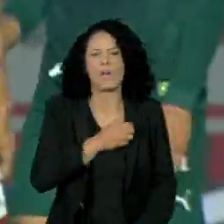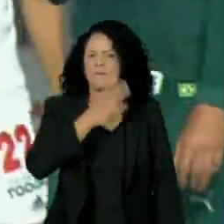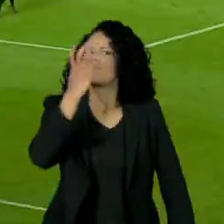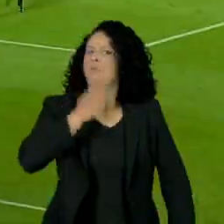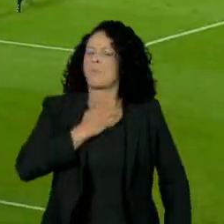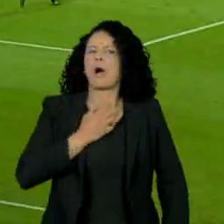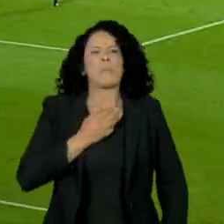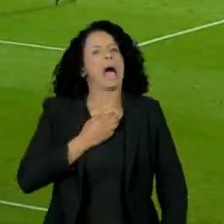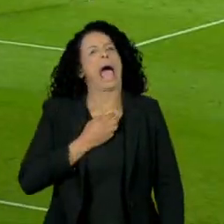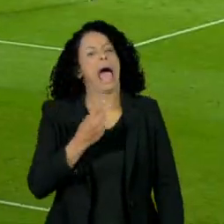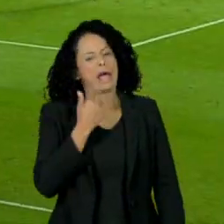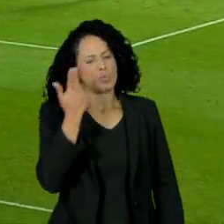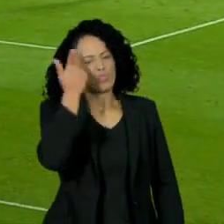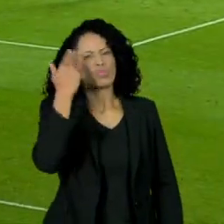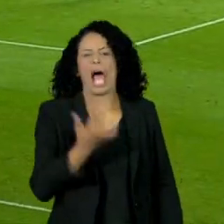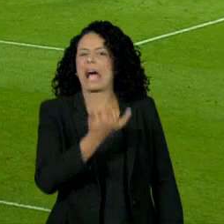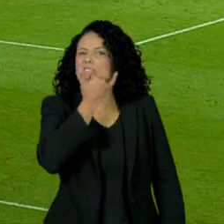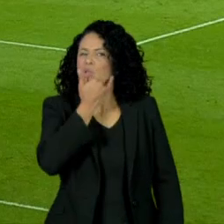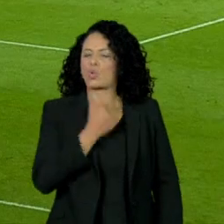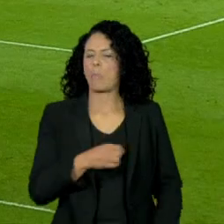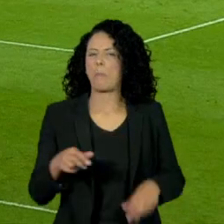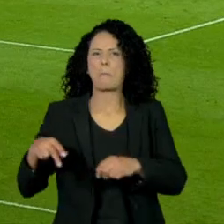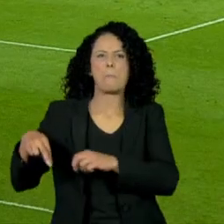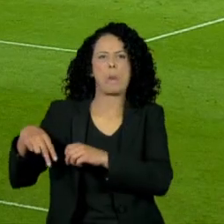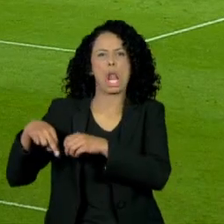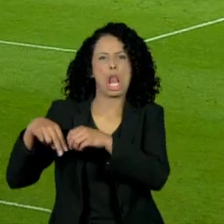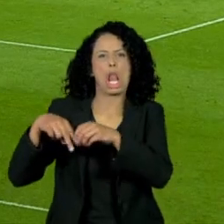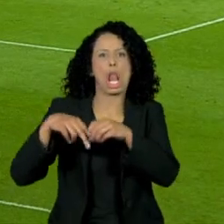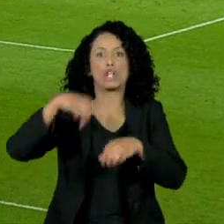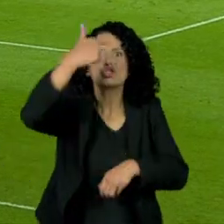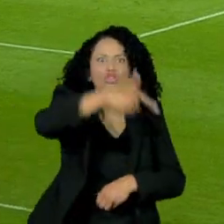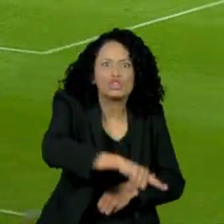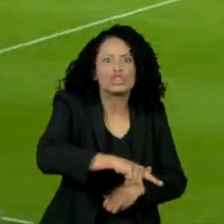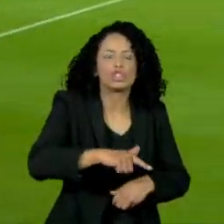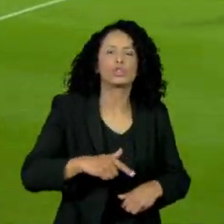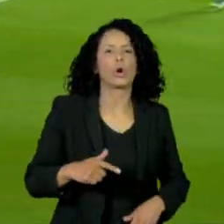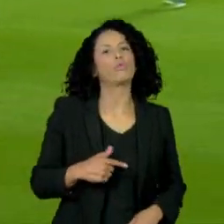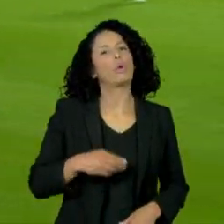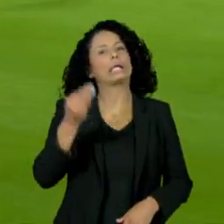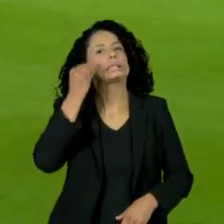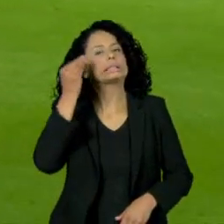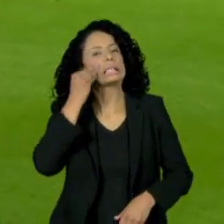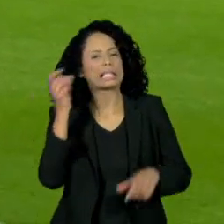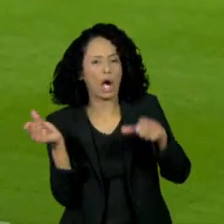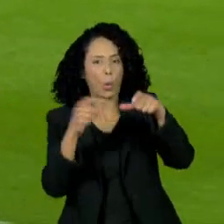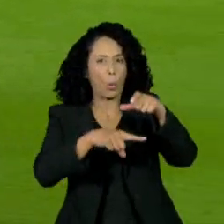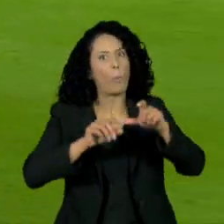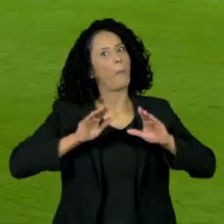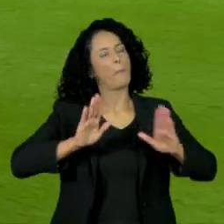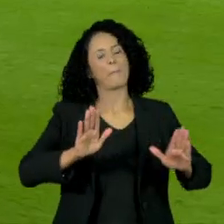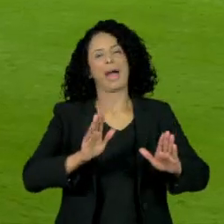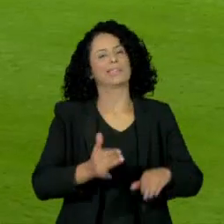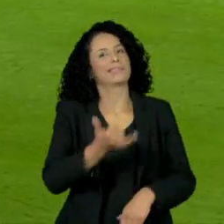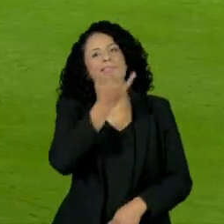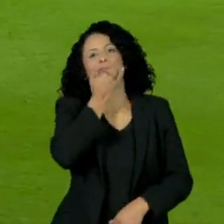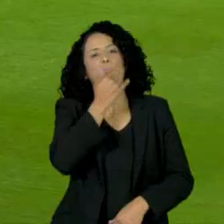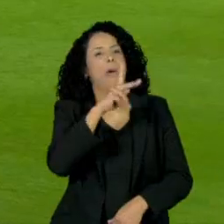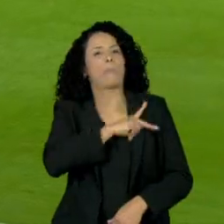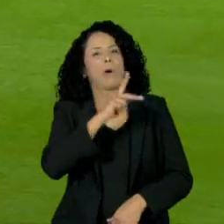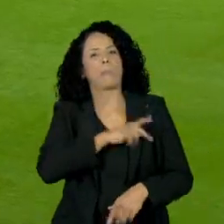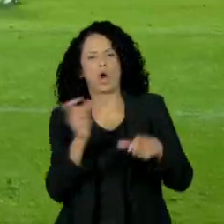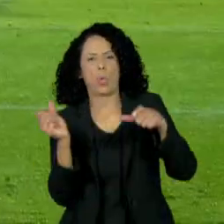mesmo time quando, numa jogada iniciada da mesma forma, acabou nos pés do zagueiro Murilo, que se